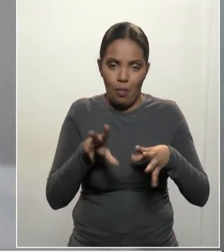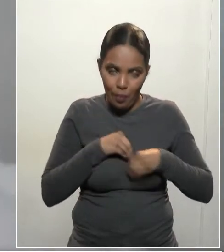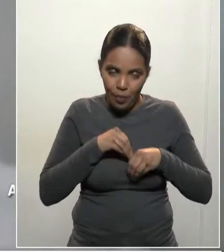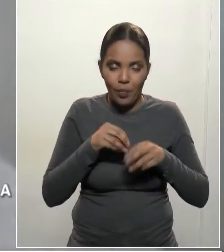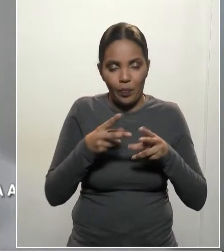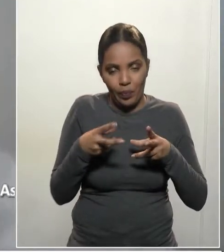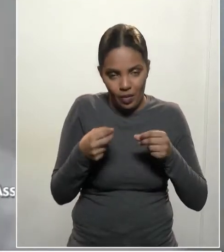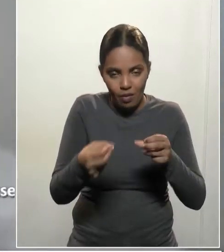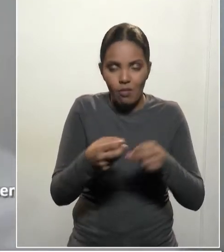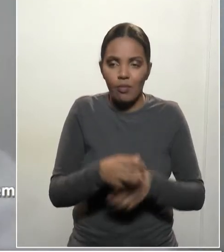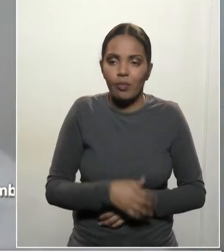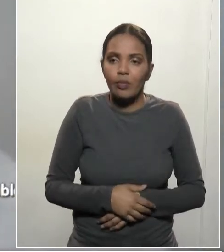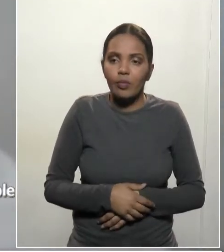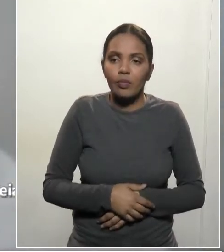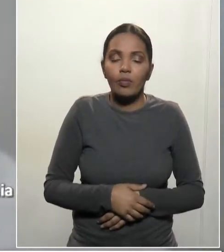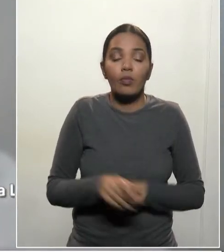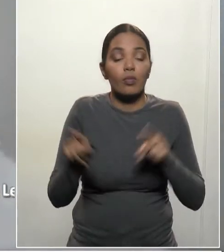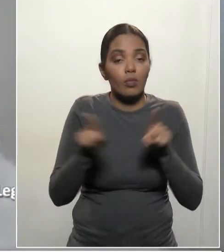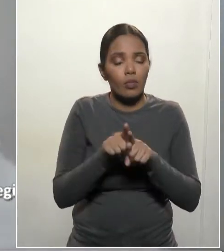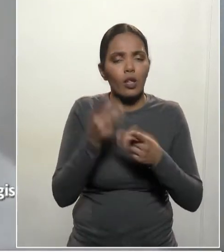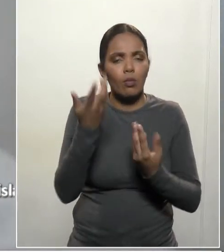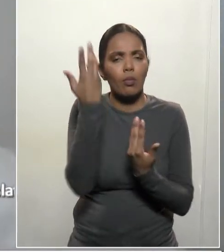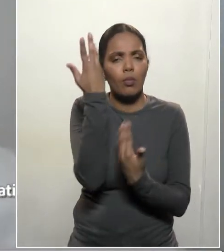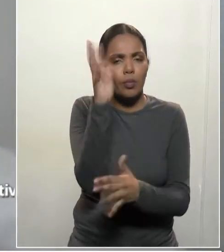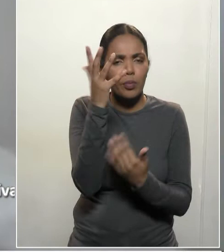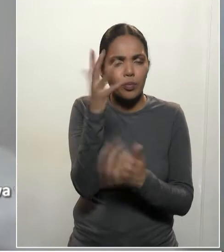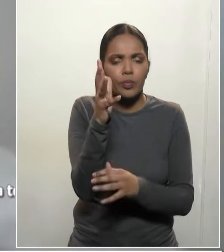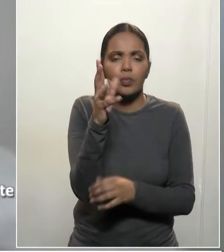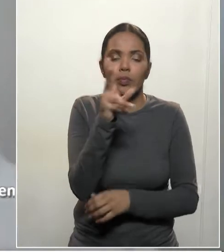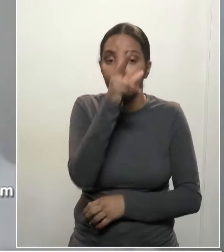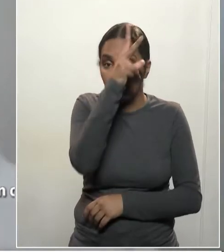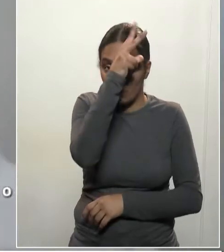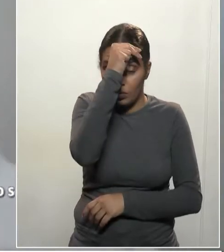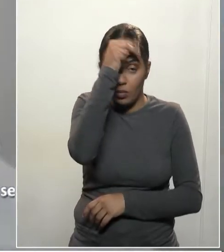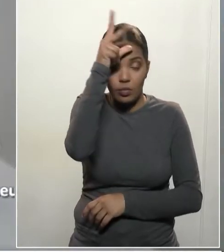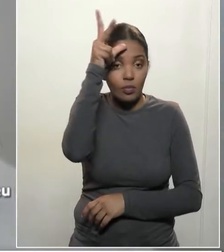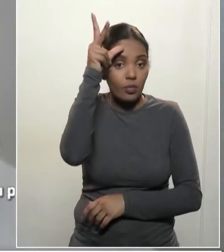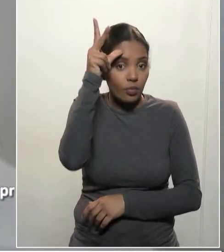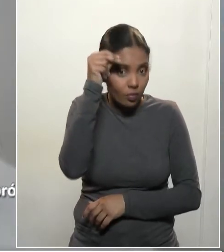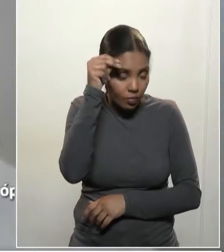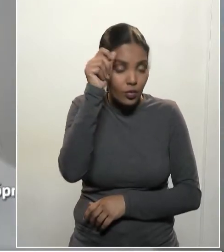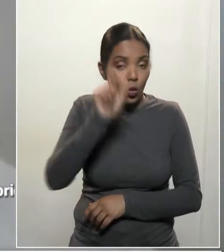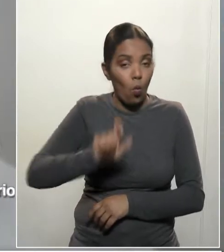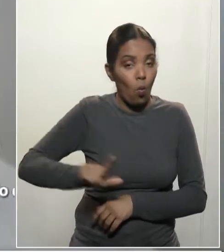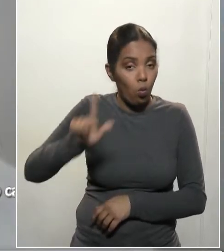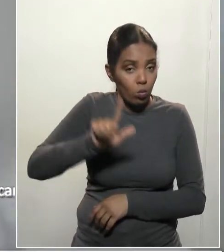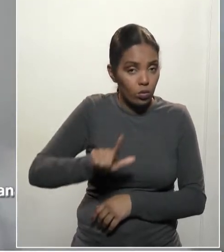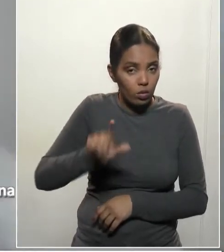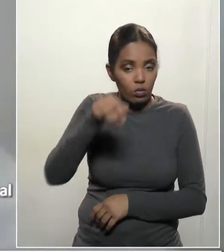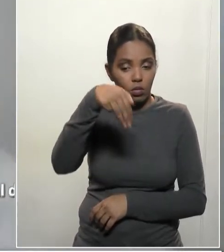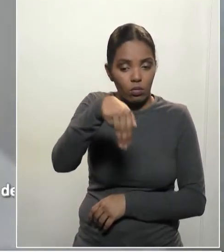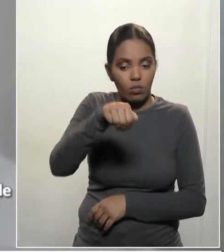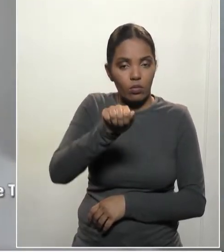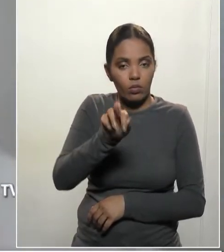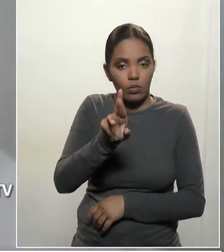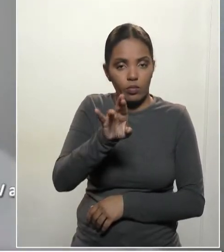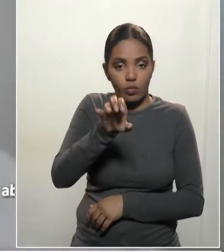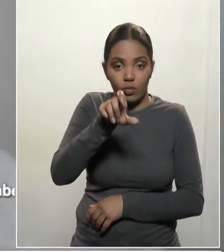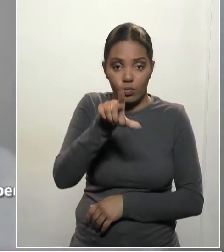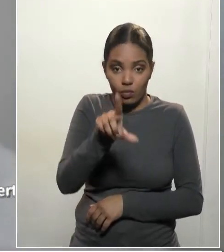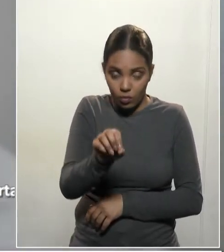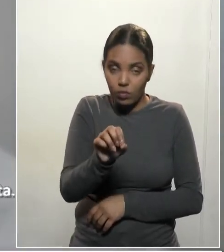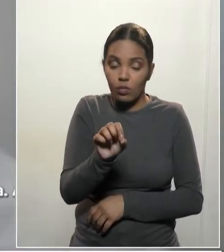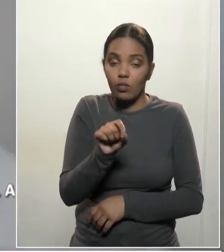prefeito de Londrina, o doutor Marcelo Bellinati, porque ele mandou para a Câmara Municipal de Londrina, para dar o